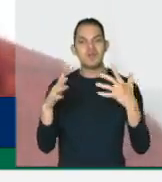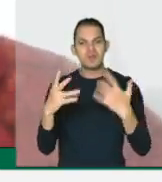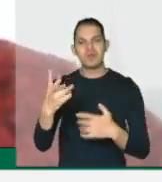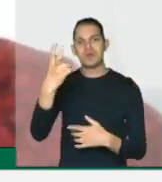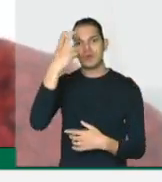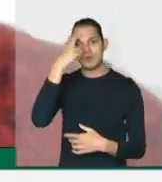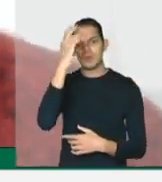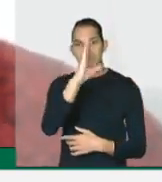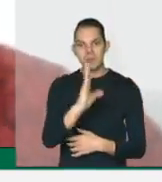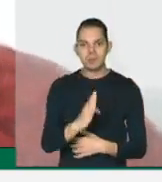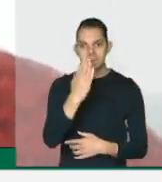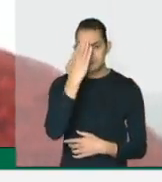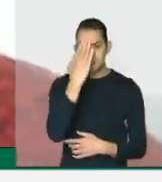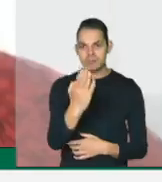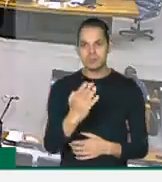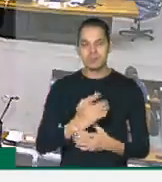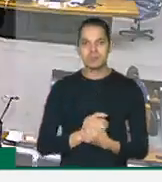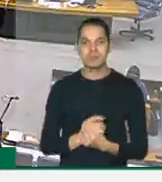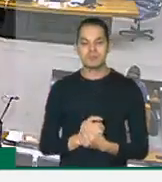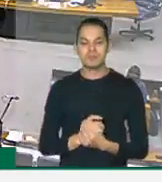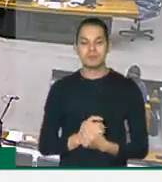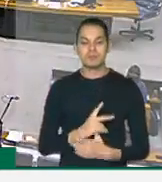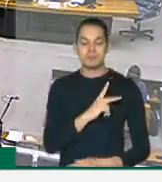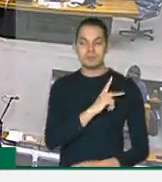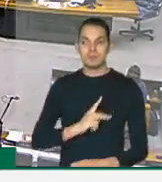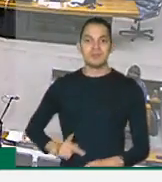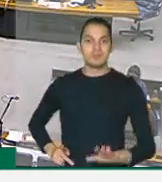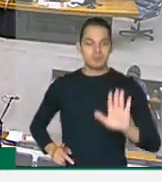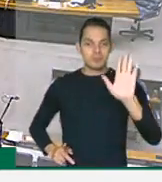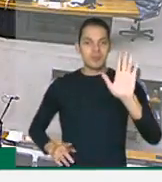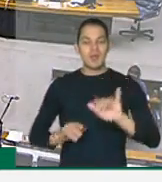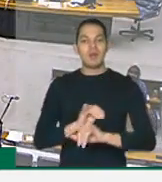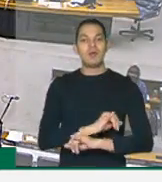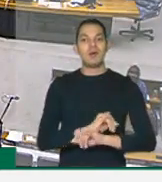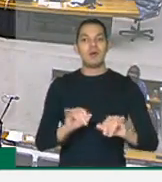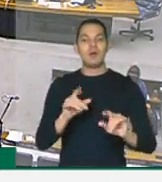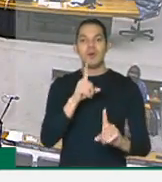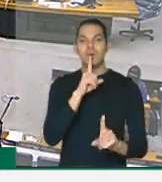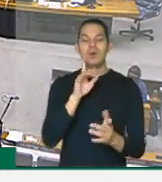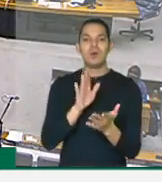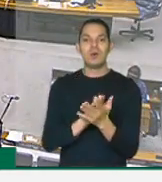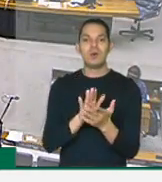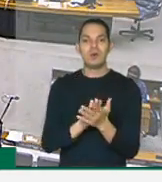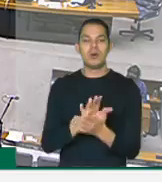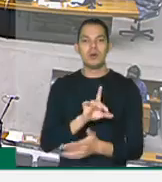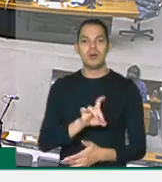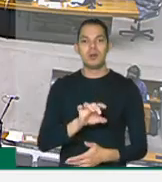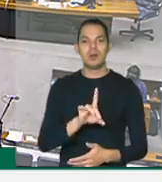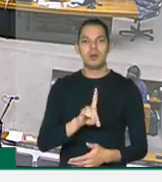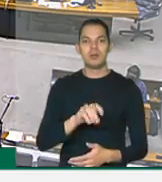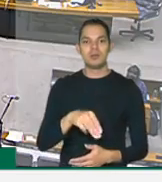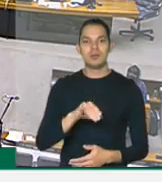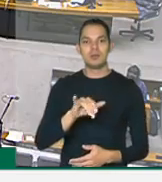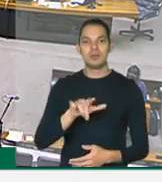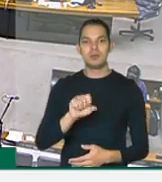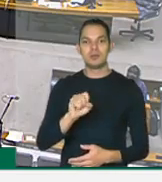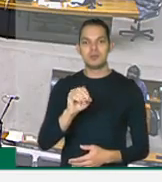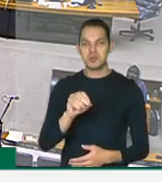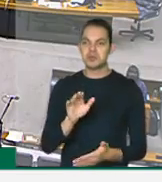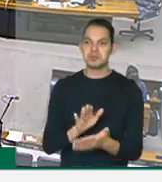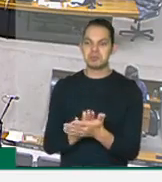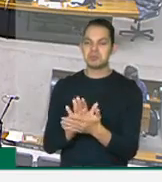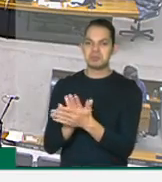cultura brasileira. Obrigado. Presidente, só registrar que é aniversário do deputado Edmilson hoje, parabéns a ele. Edmilson,